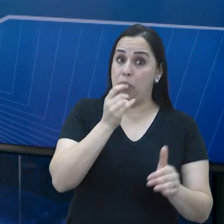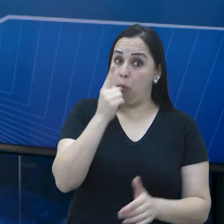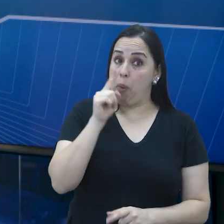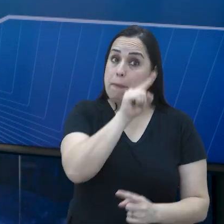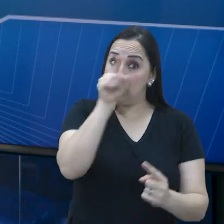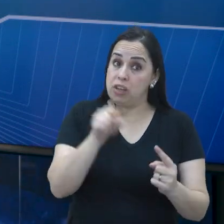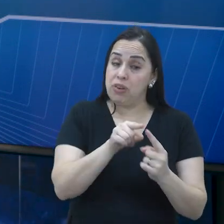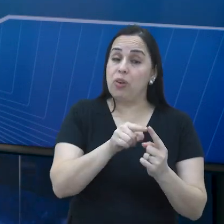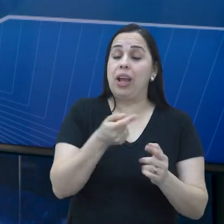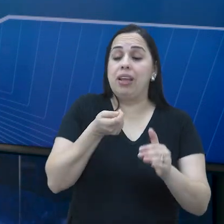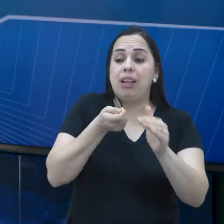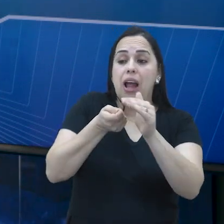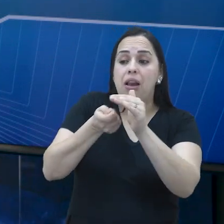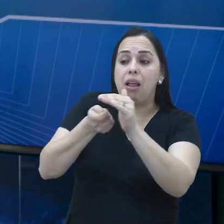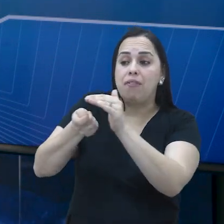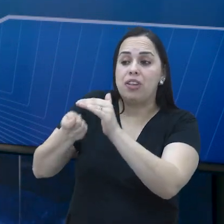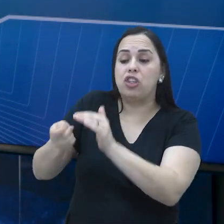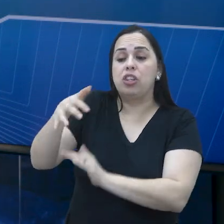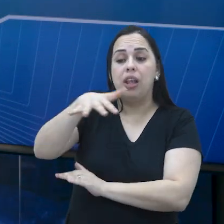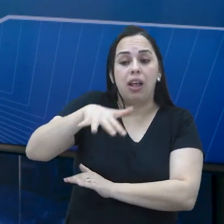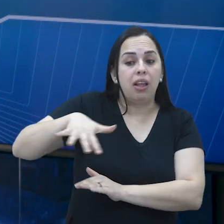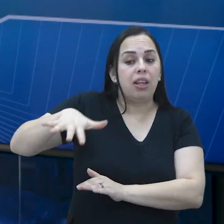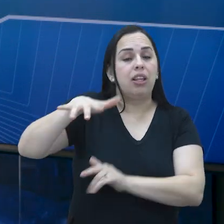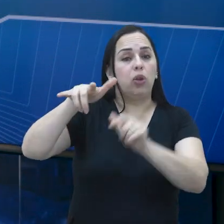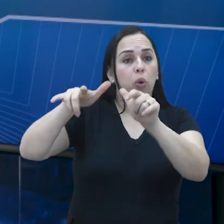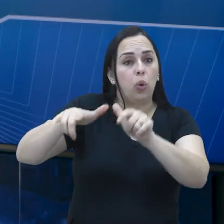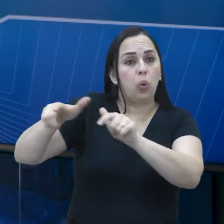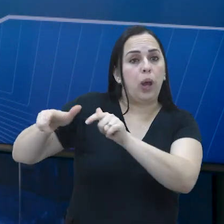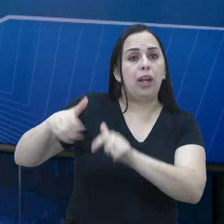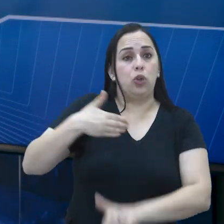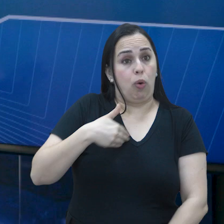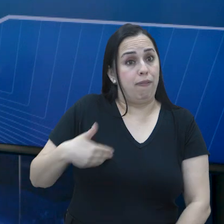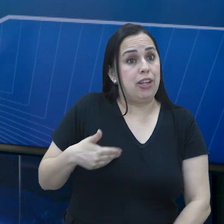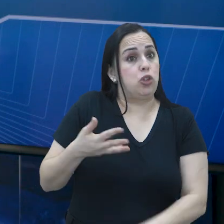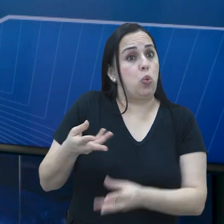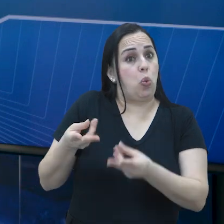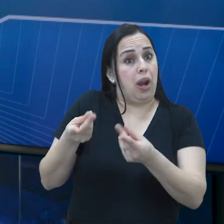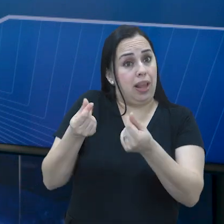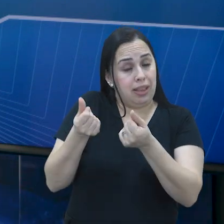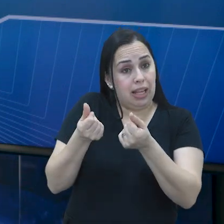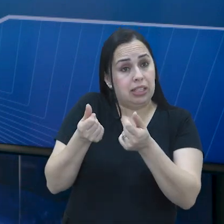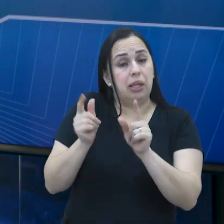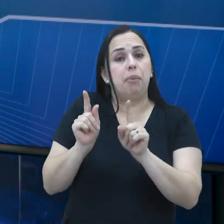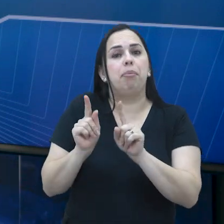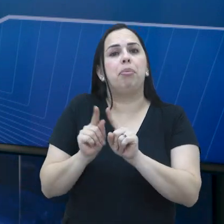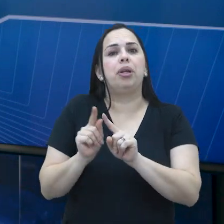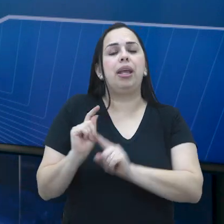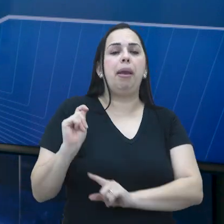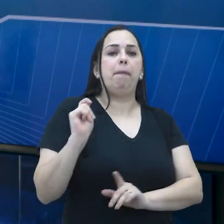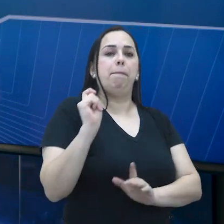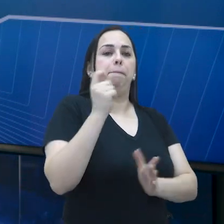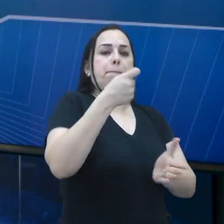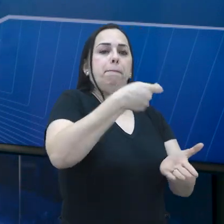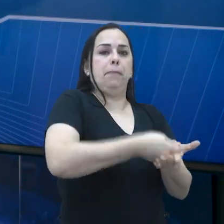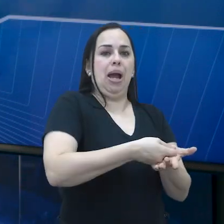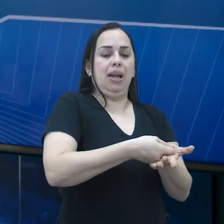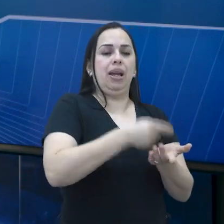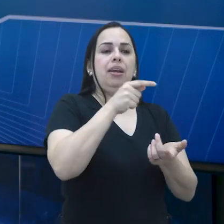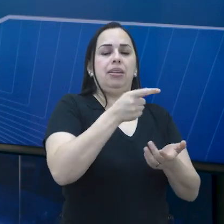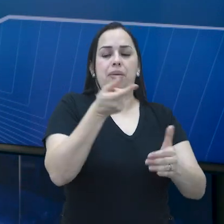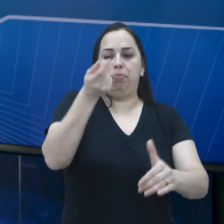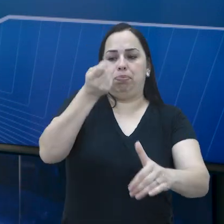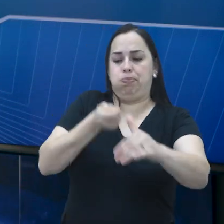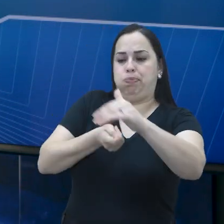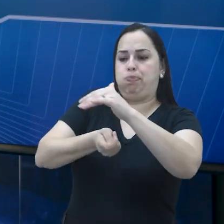ideal seria que ele oferecesse serviços públicos de qualidade. Por quê? Porque parte desses impostos são usados para custear o